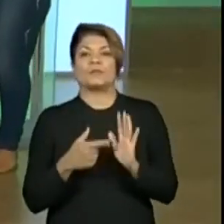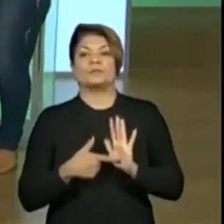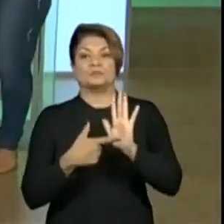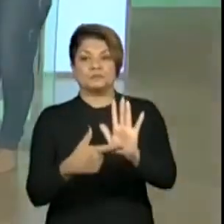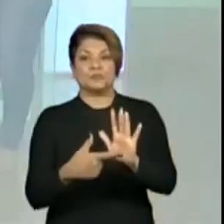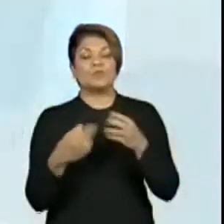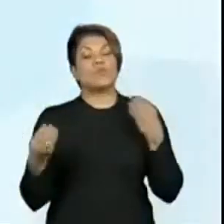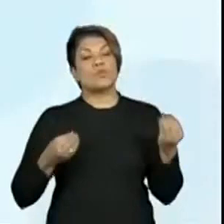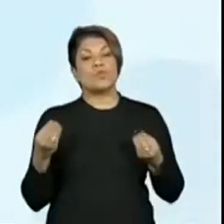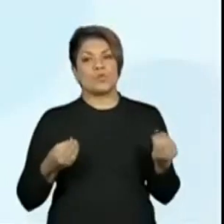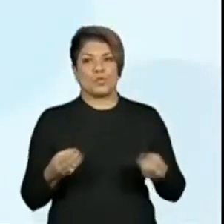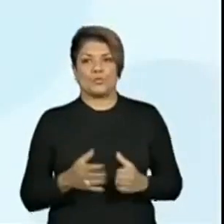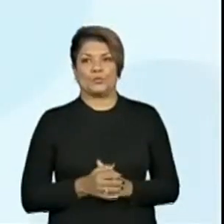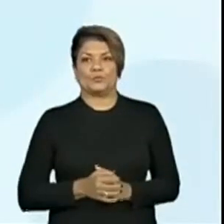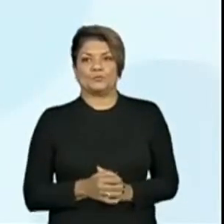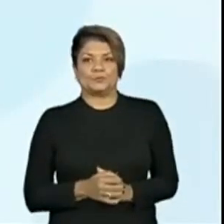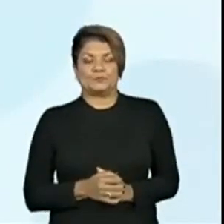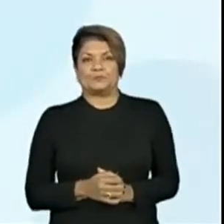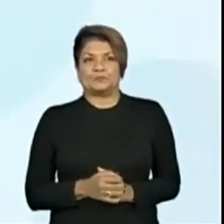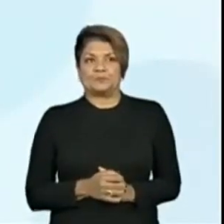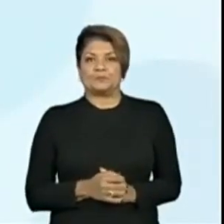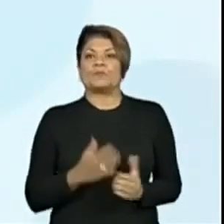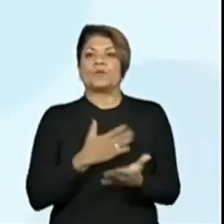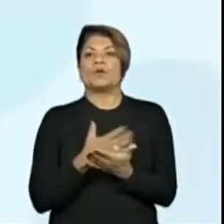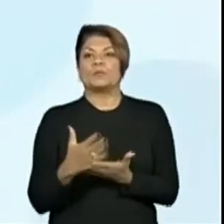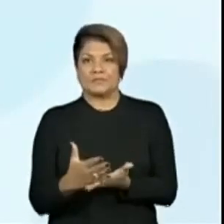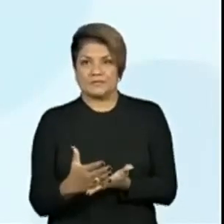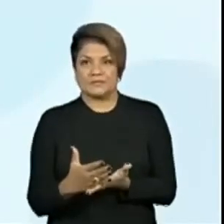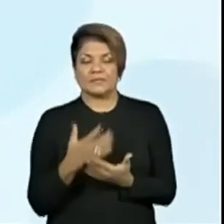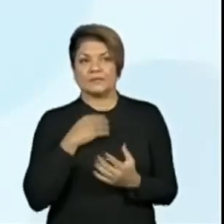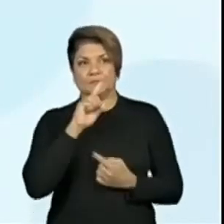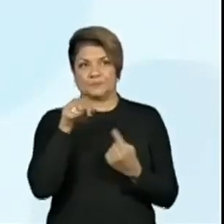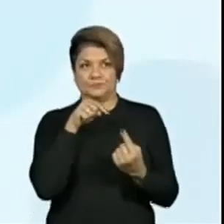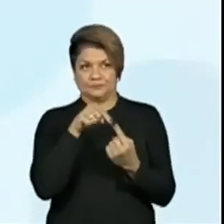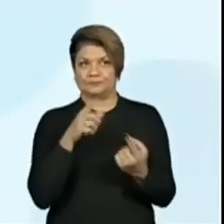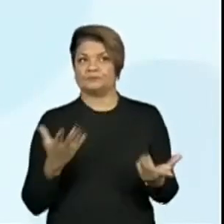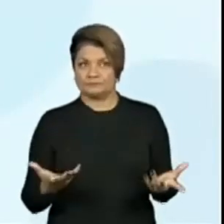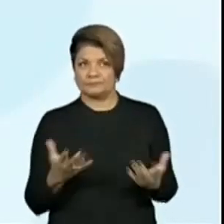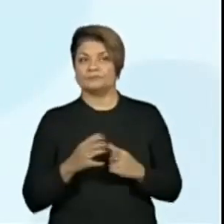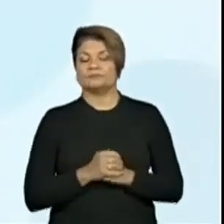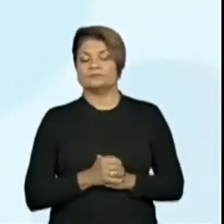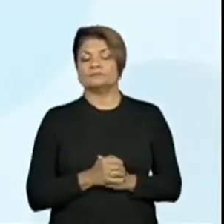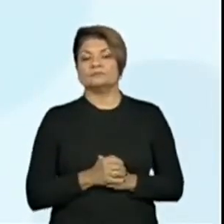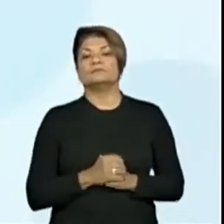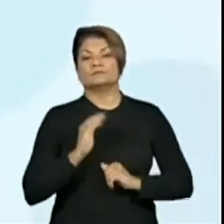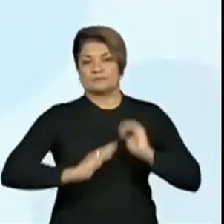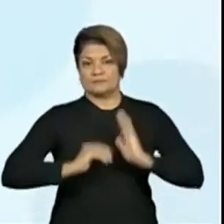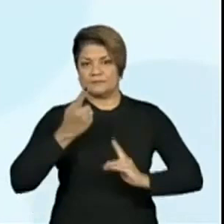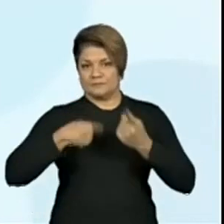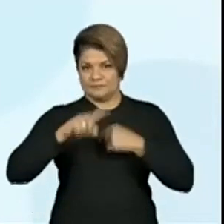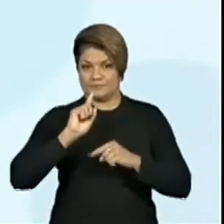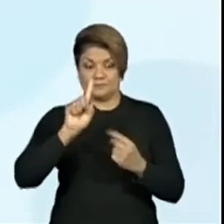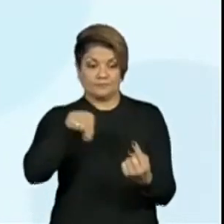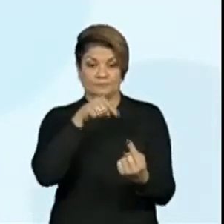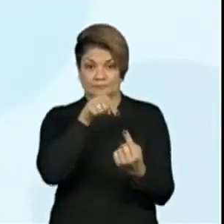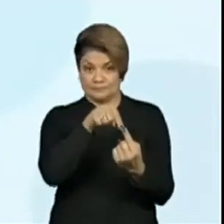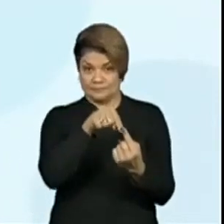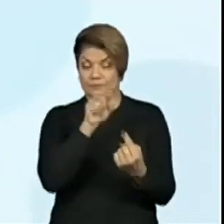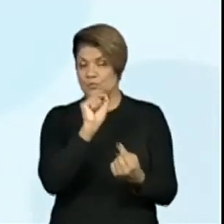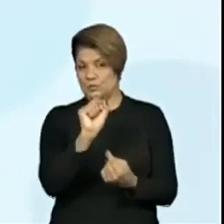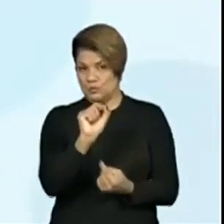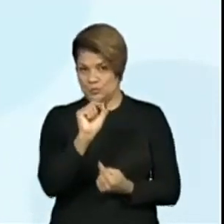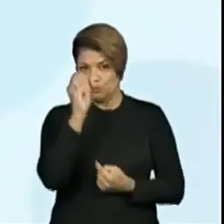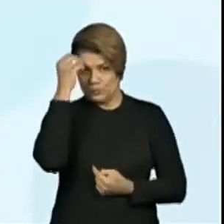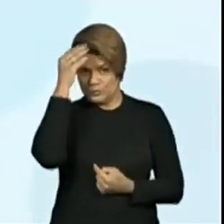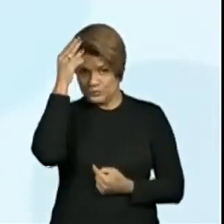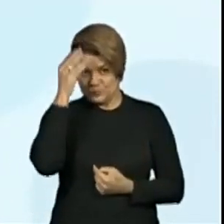gente tem pela frente hoje. Começando pelo quê? Pelo objeto de conhecimento e pela habilidade. Quando a gente fala em objeto de conhecimento,